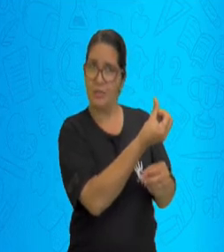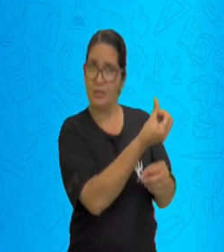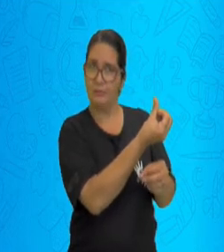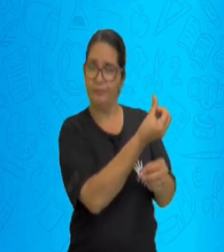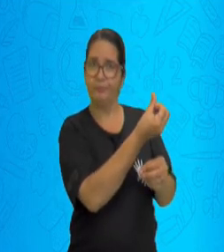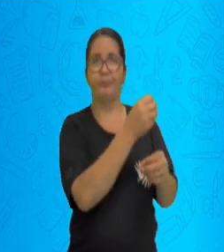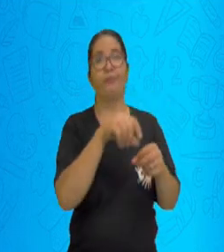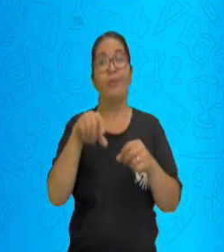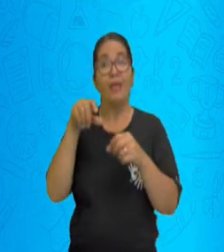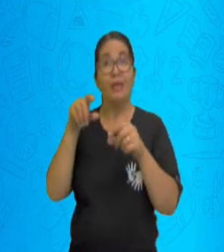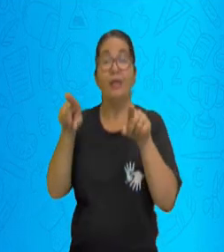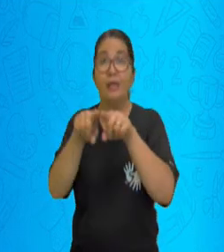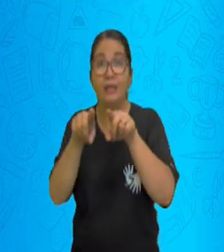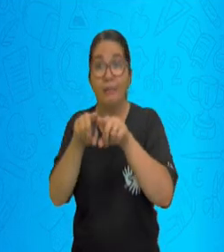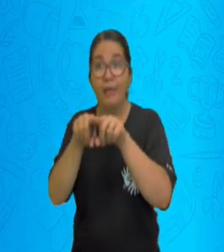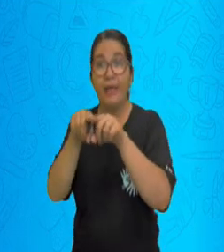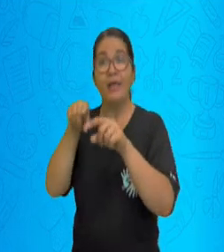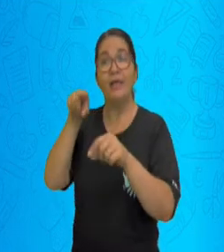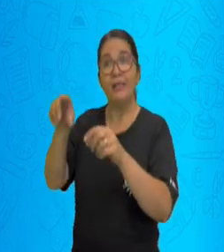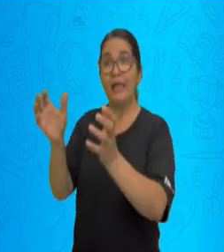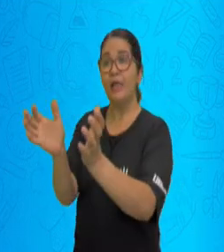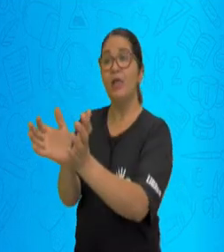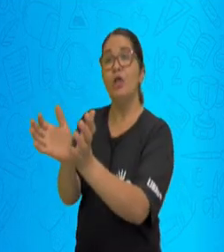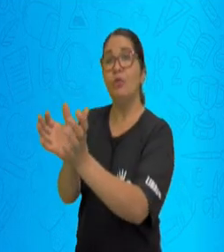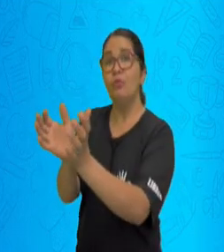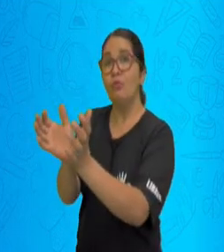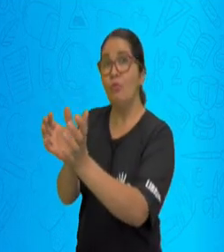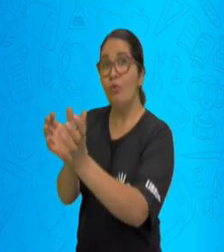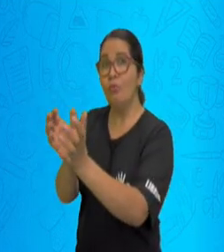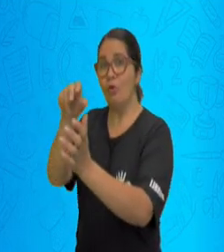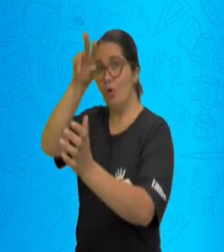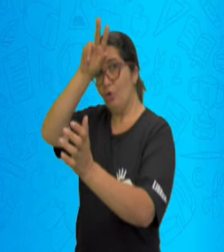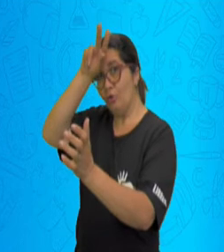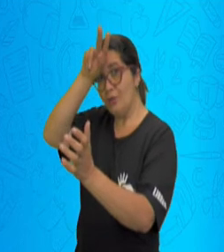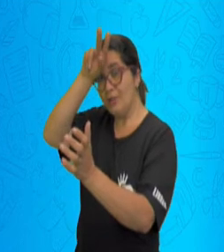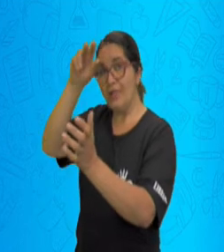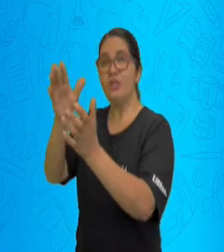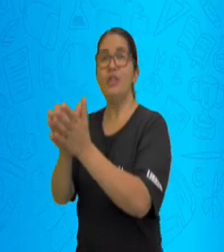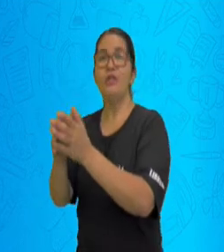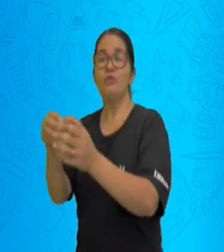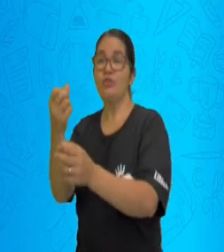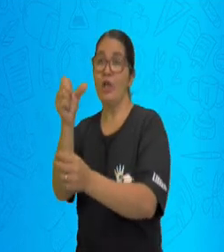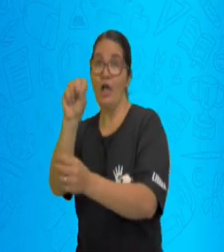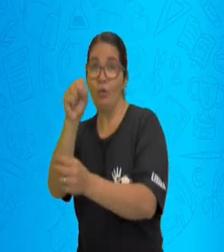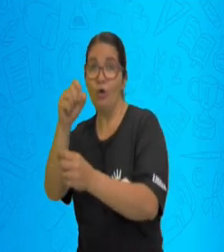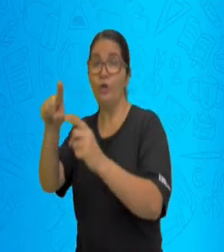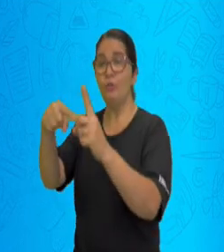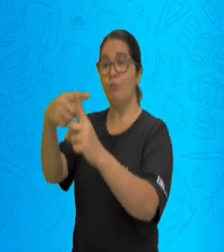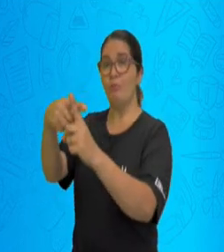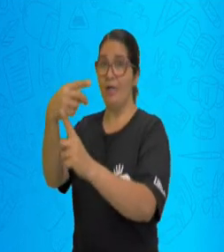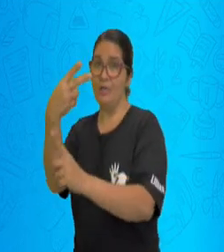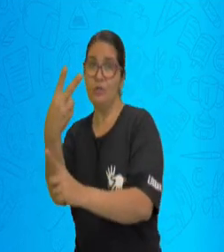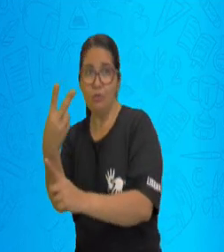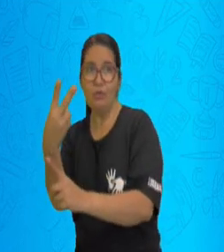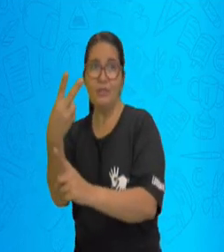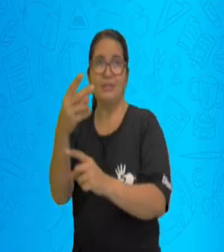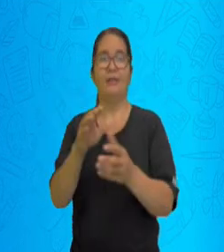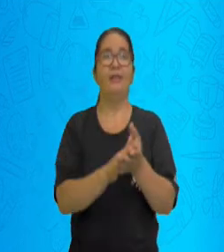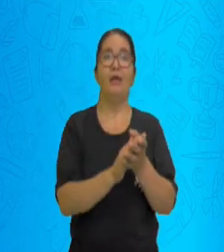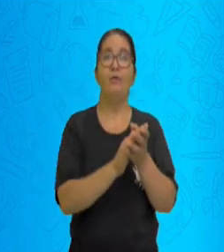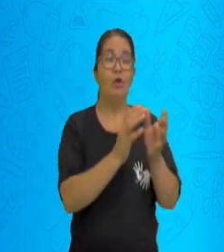joaninhas, eu tinha 8 mais 2. Fazendo a soma, eu tenho 10